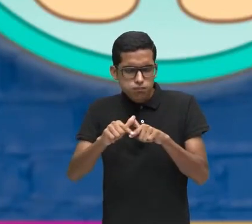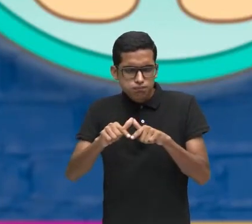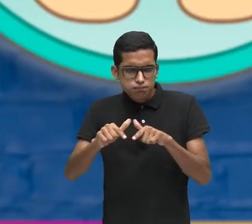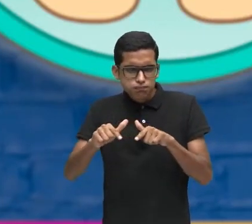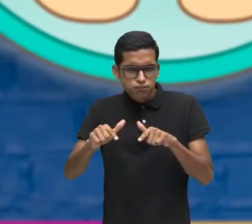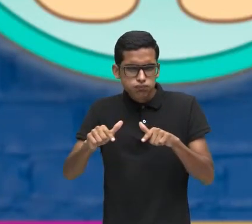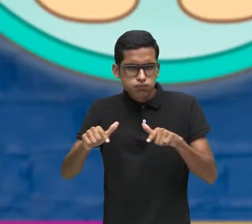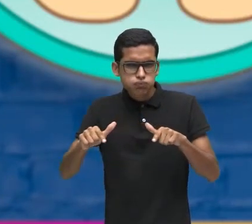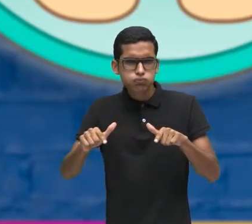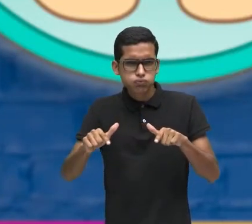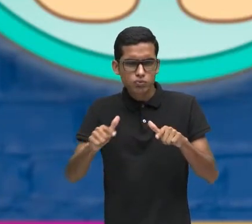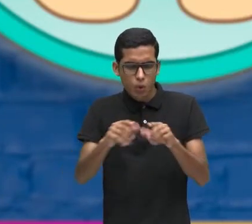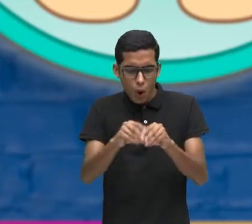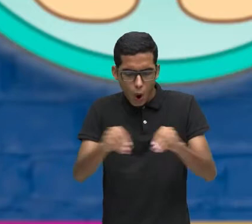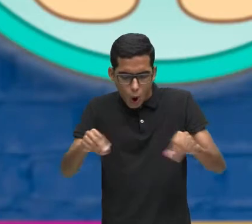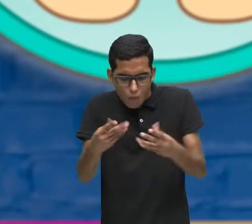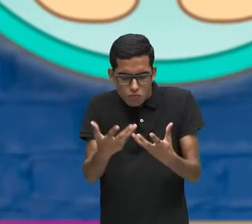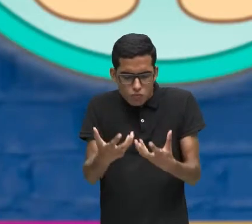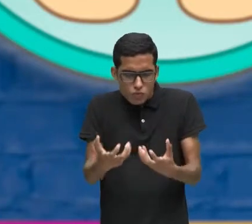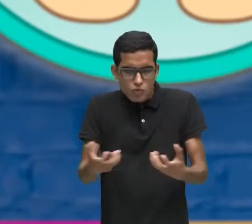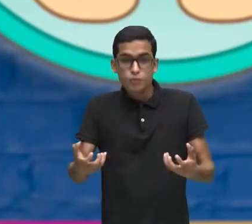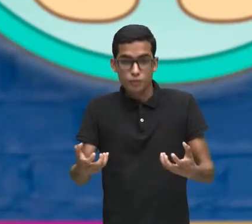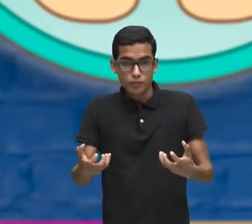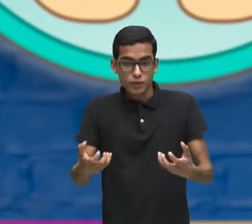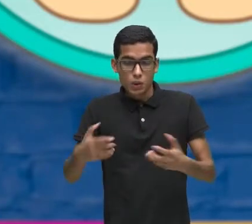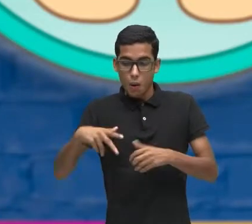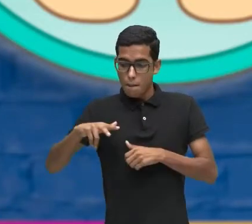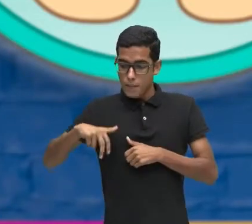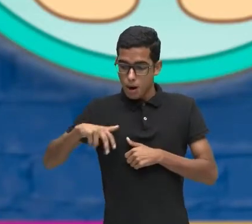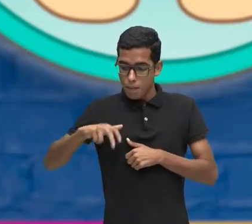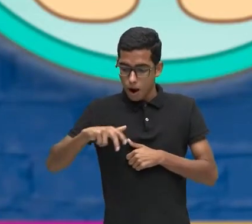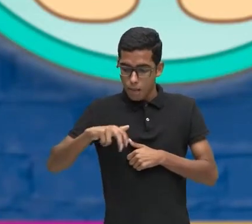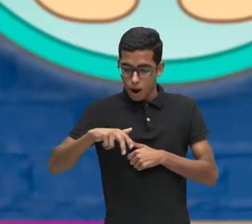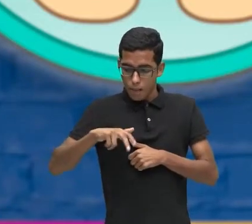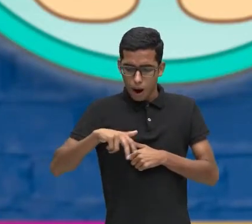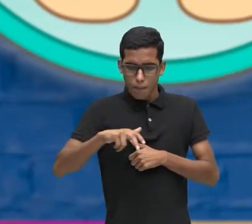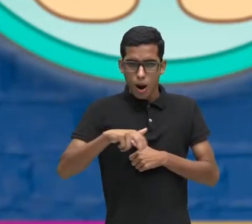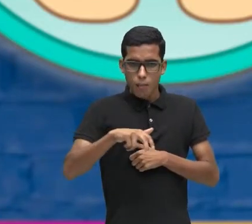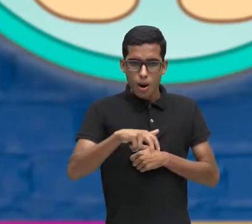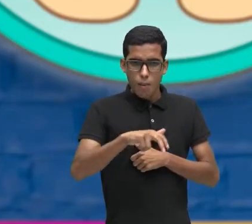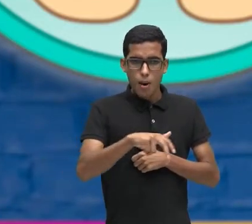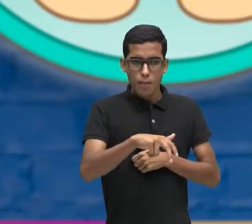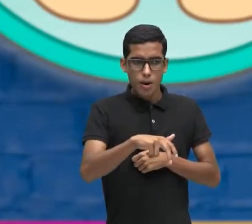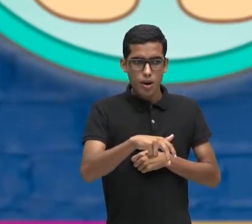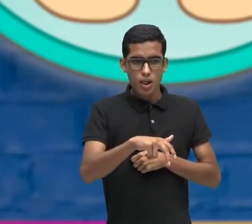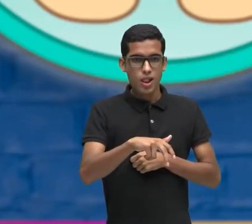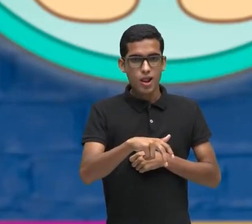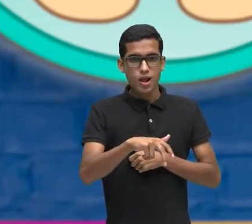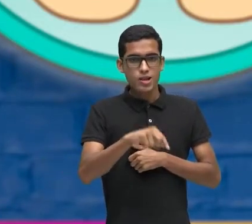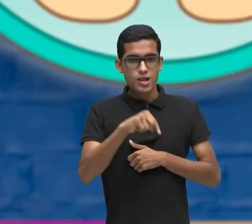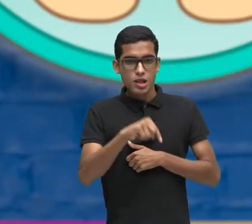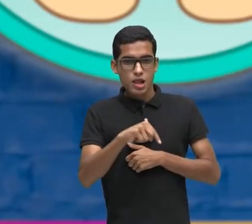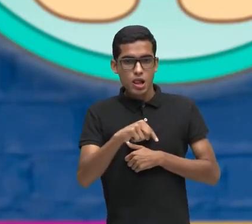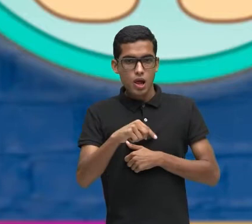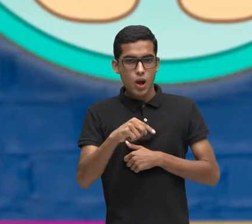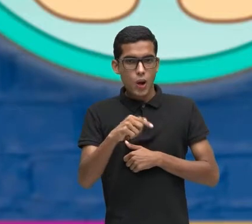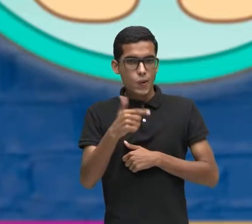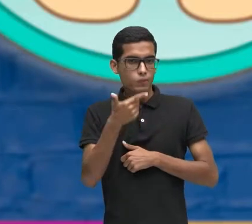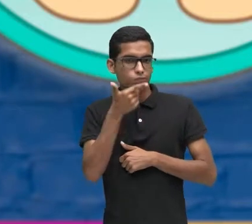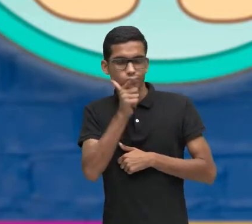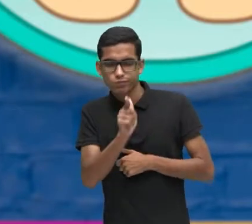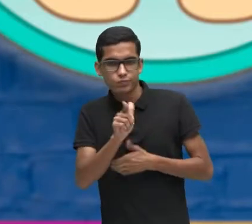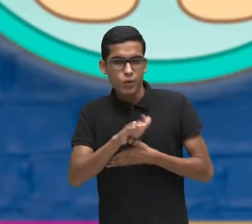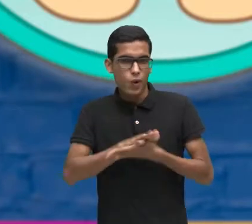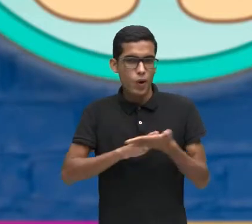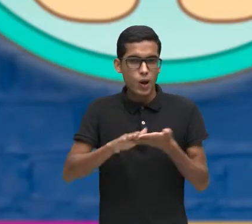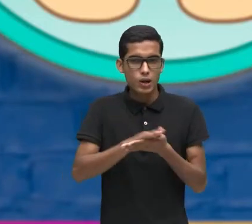né? Terra seca. E ao caminhar por esse caminho vazio, De terra seca, Não produzindo nada, né?